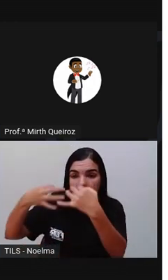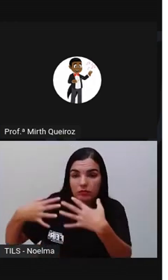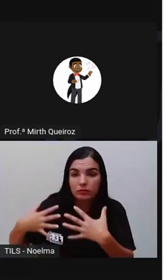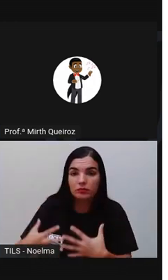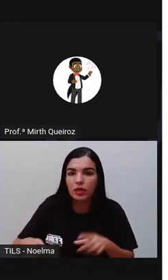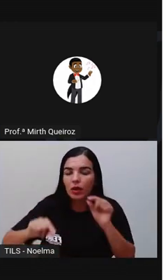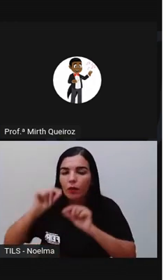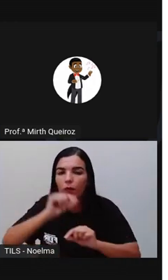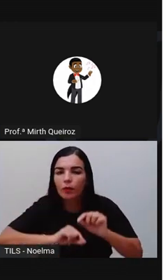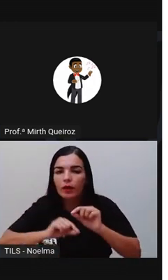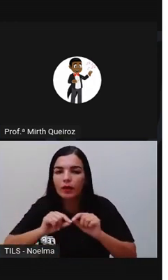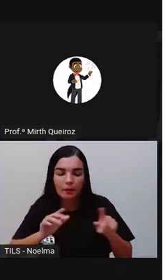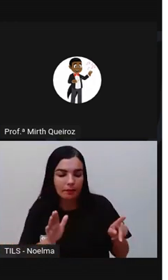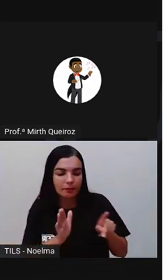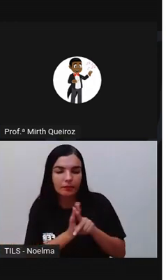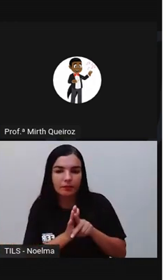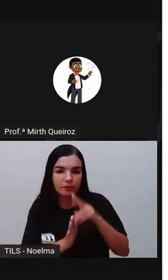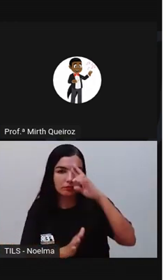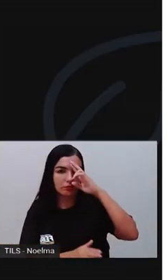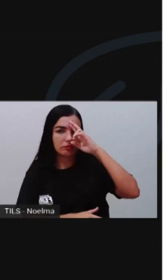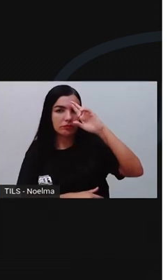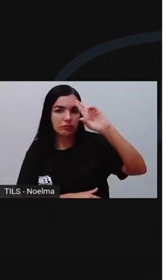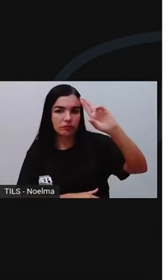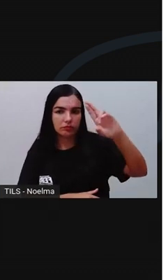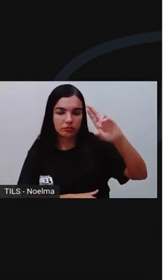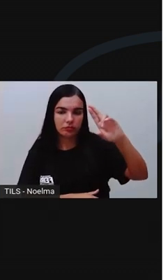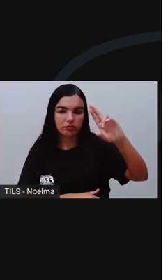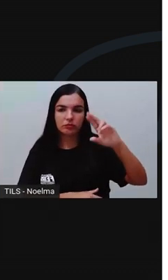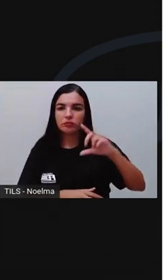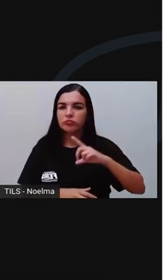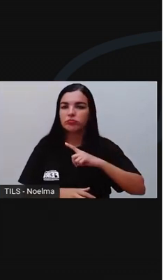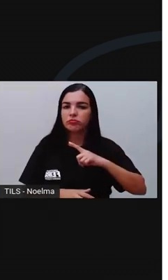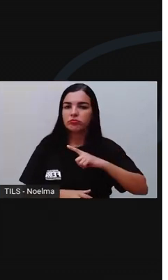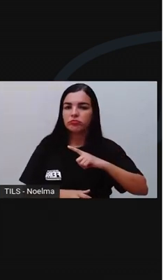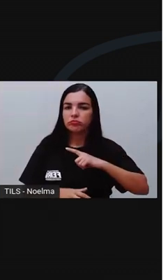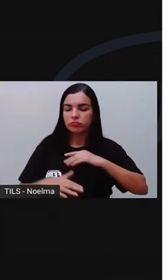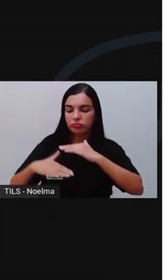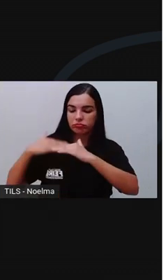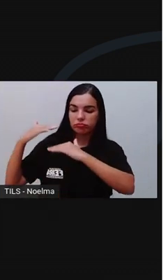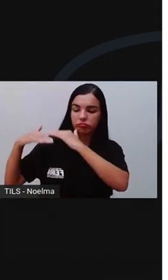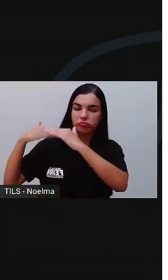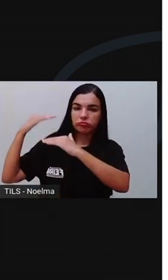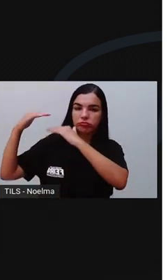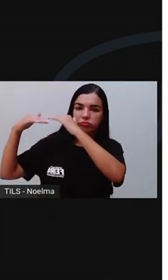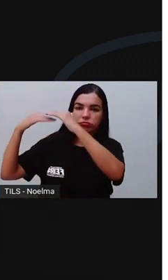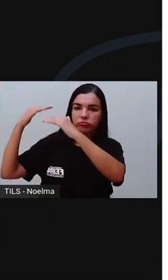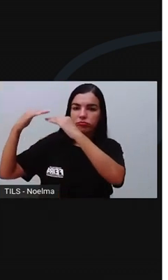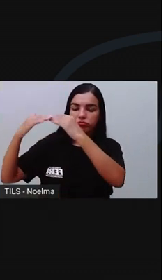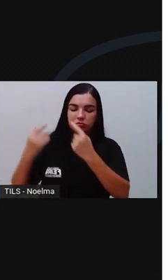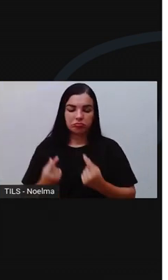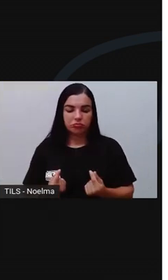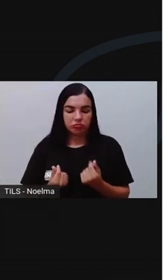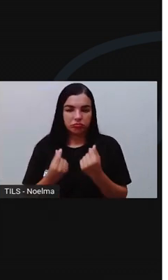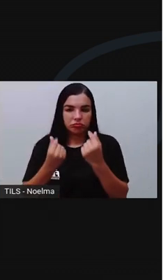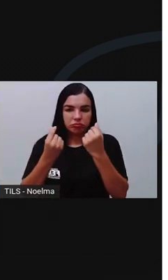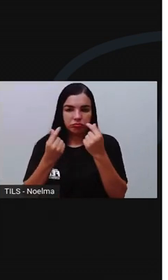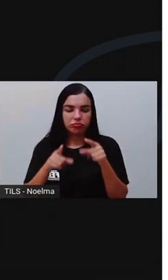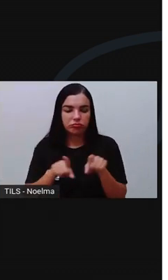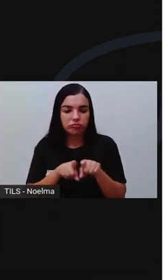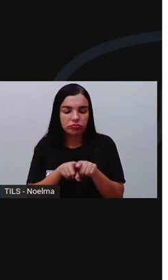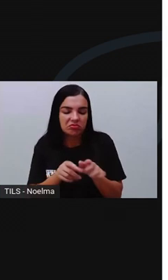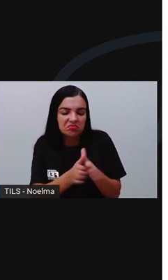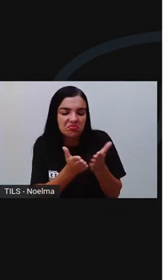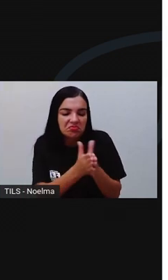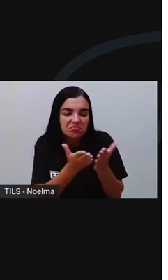os lavradores dos senhores de engenho do seu enriquecimento, crescimento da soberba e desprezo pela gente mais